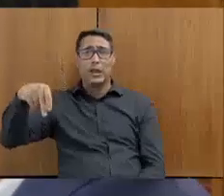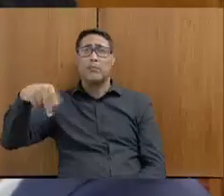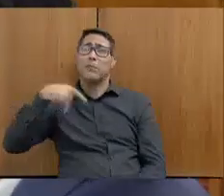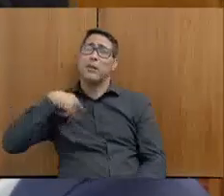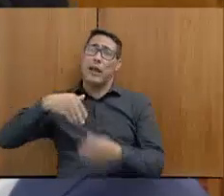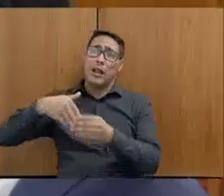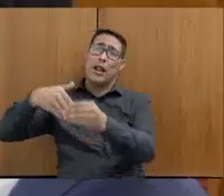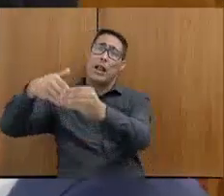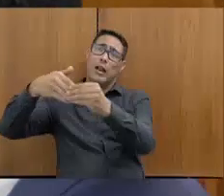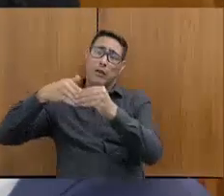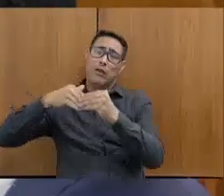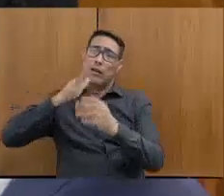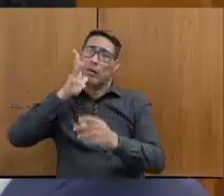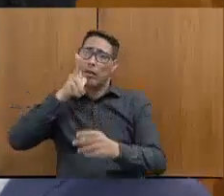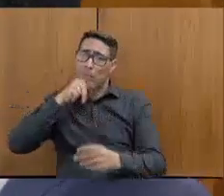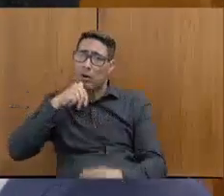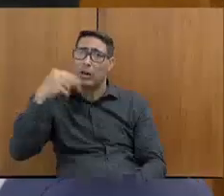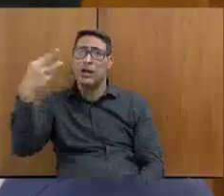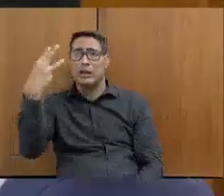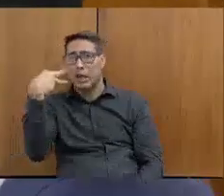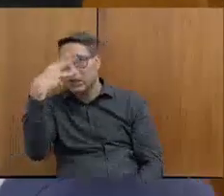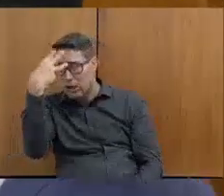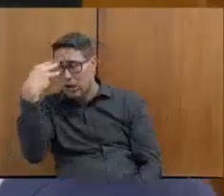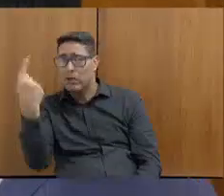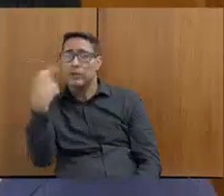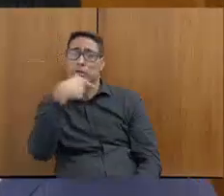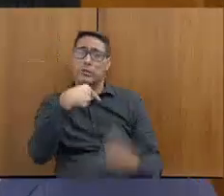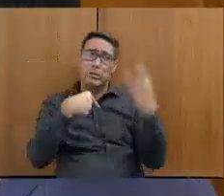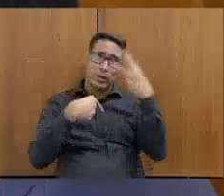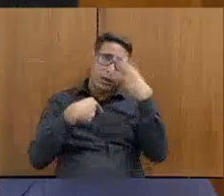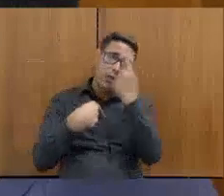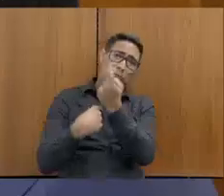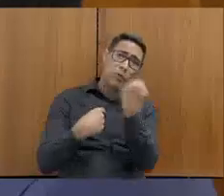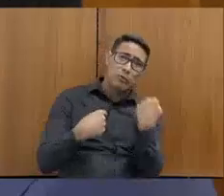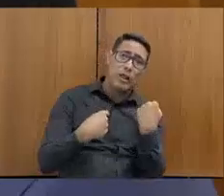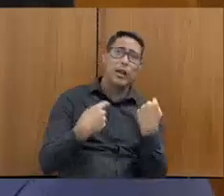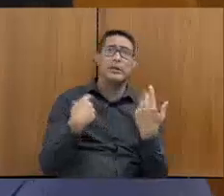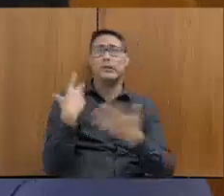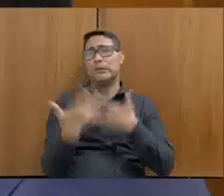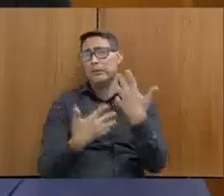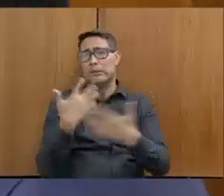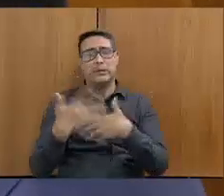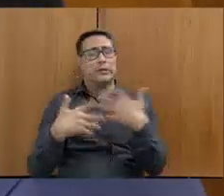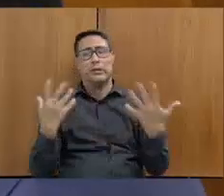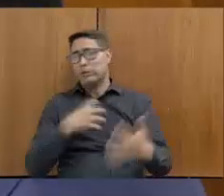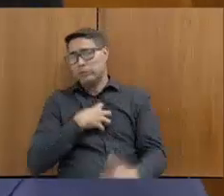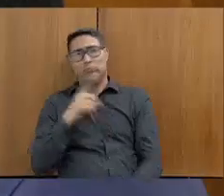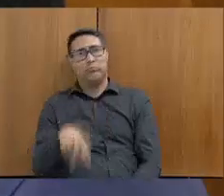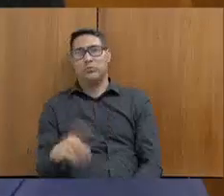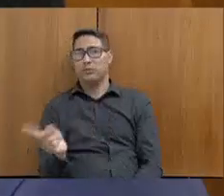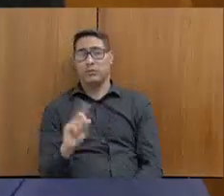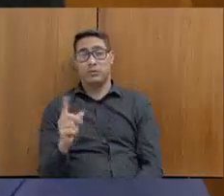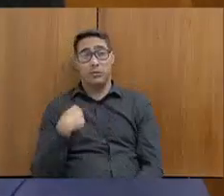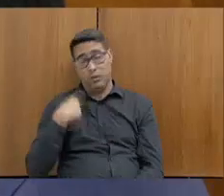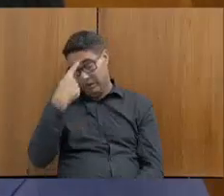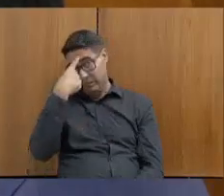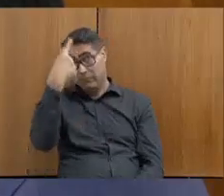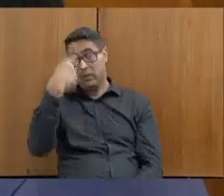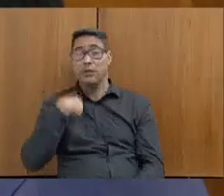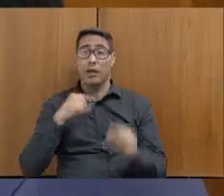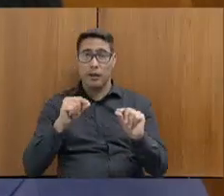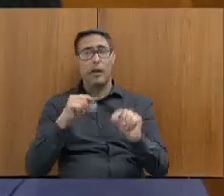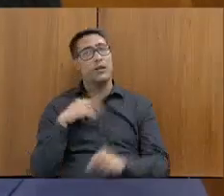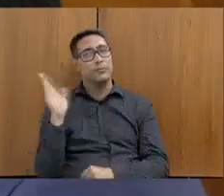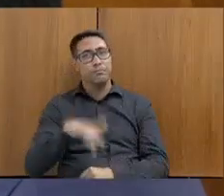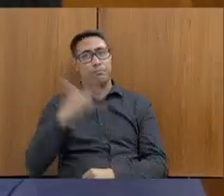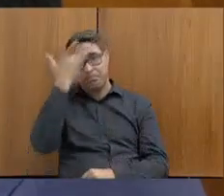levar três horas para ir, três horas para voltar. Ou seja, não tem sentido esse tipo de situação. Então, a ideia nossa é efetivamente trazer